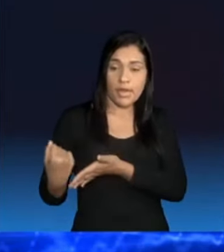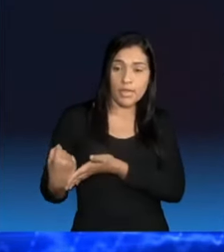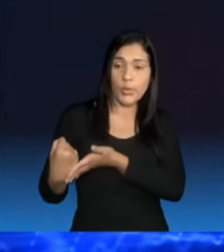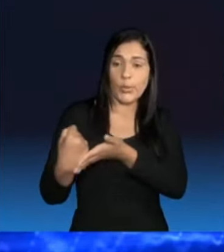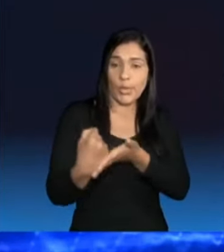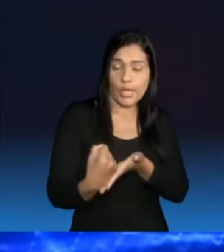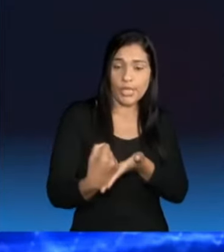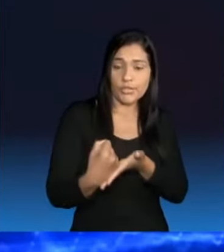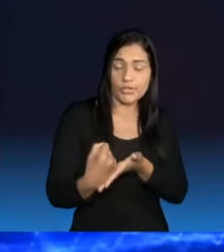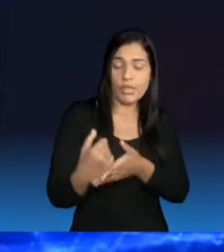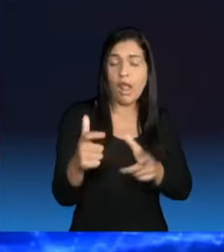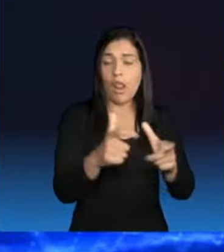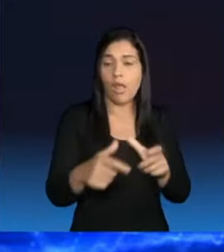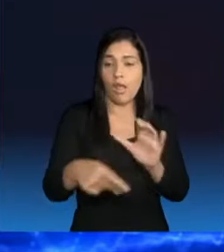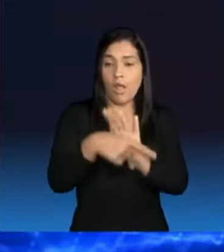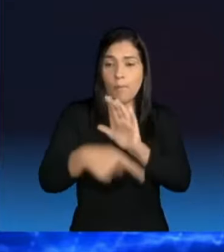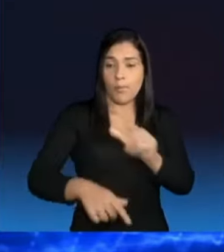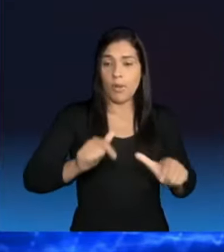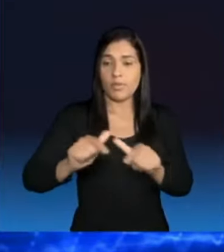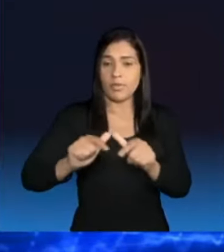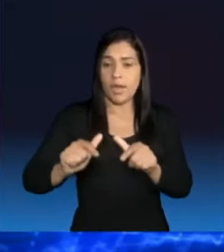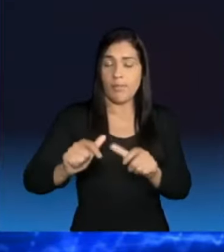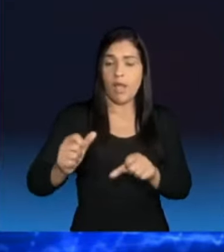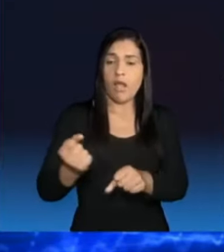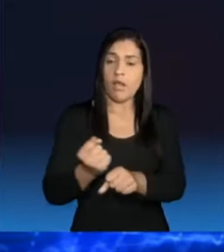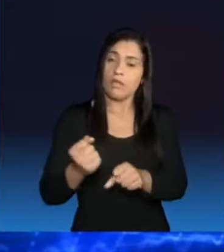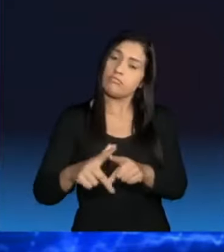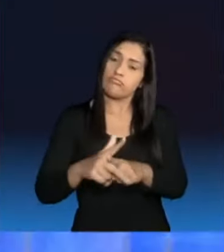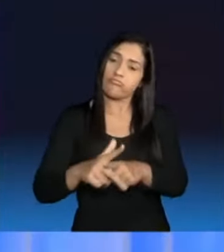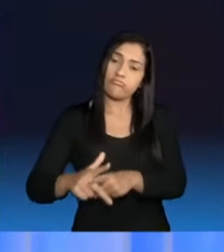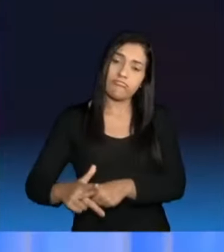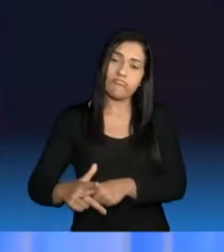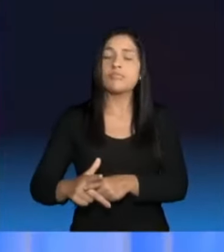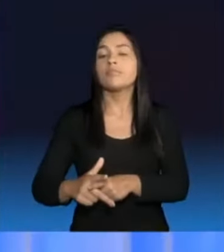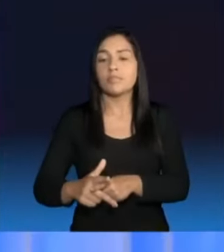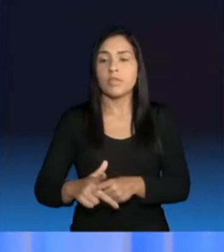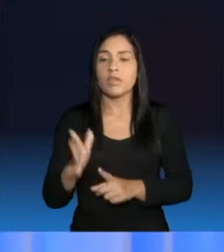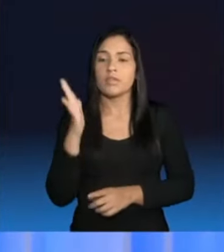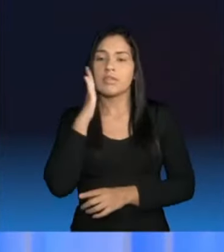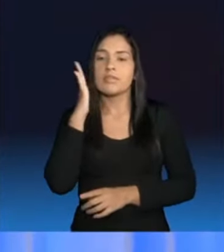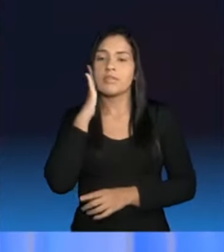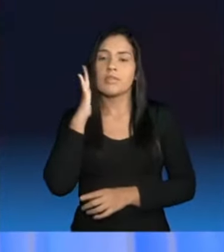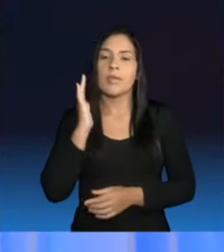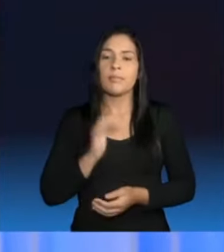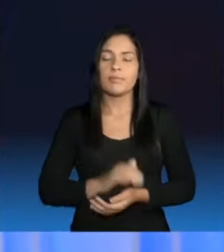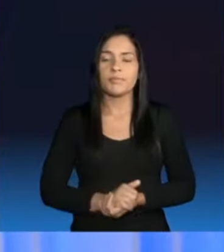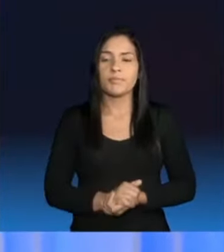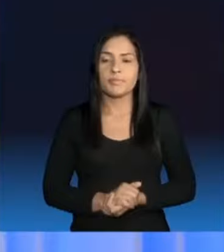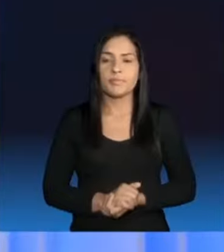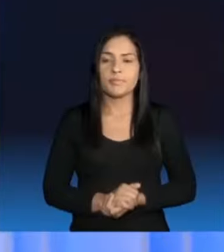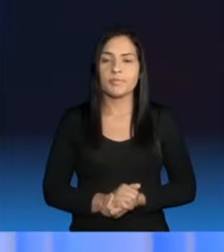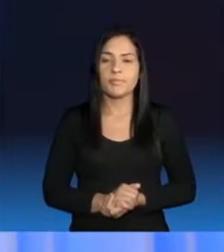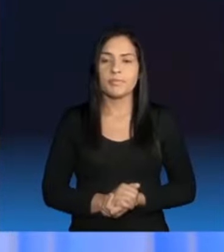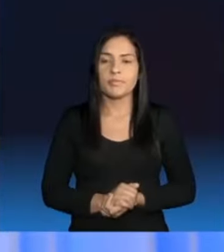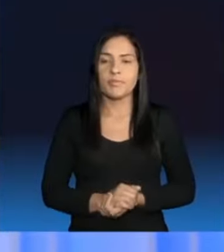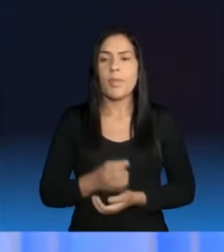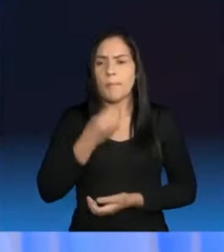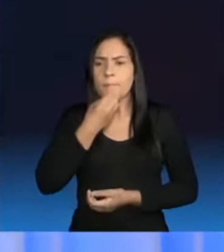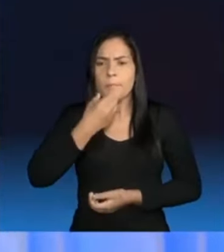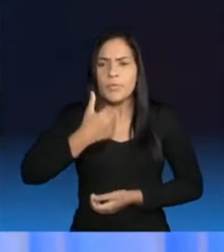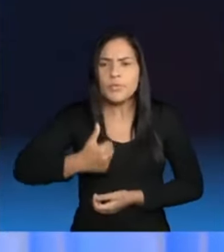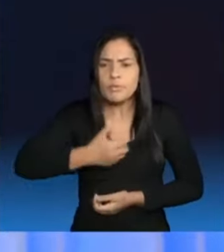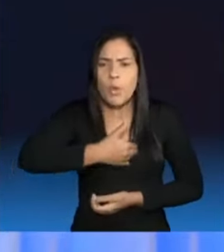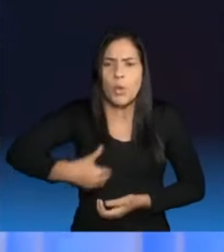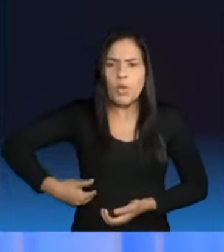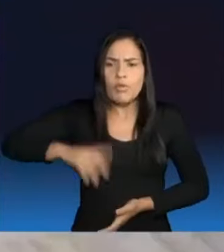realmente existem UBSs que estão precisando mesmo de reforma. Agora seria muito bom que o governo pagasse o que